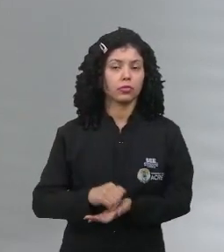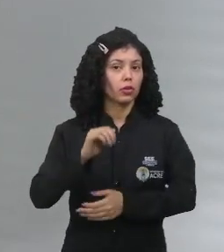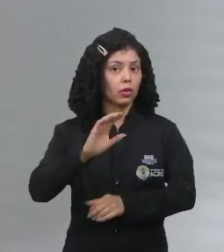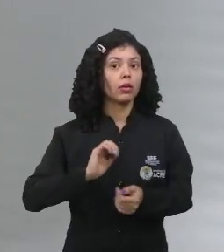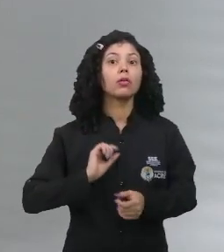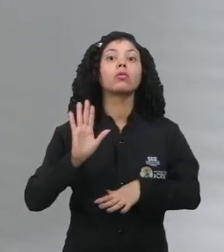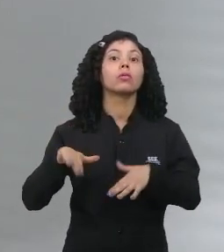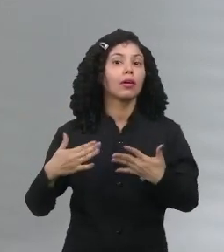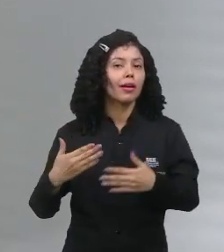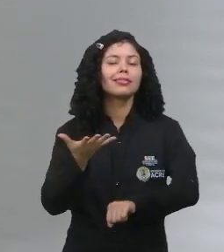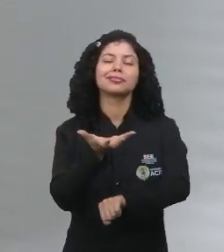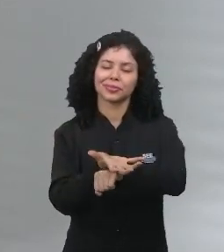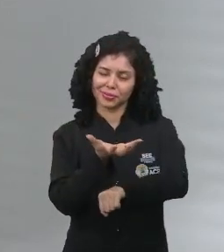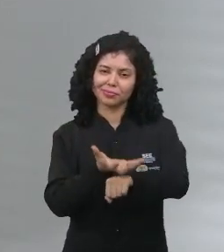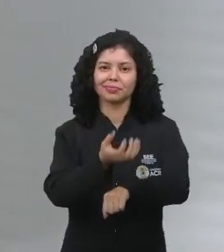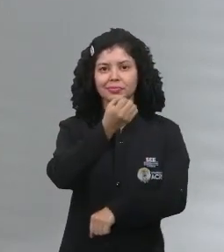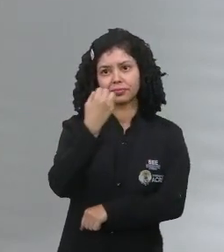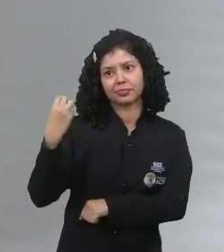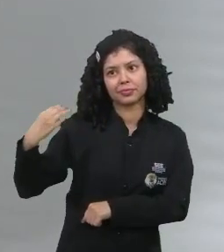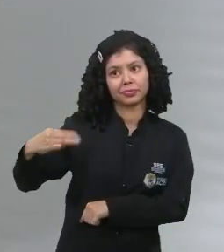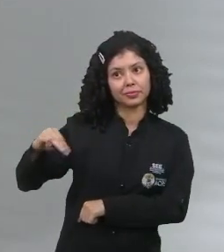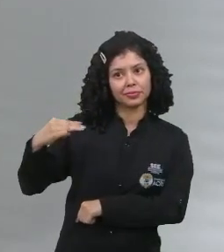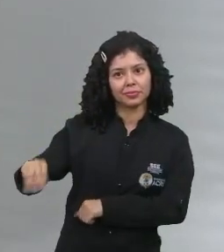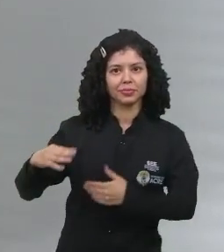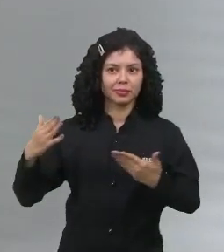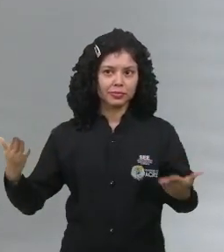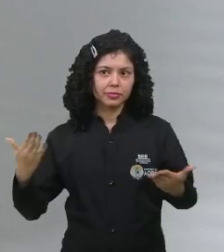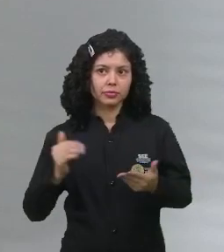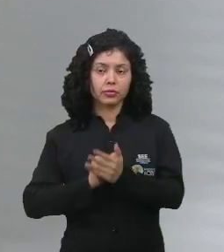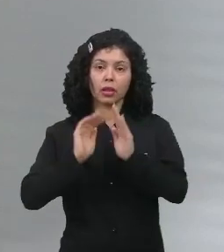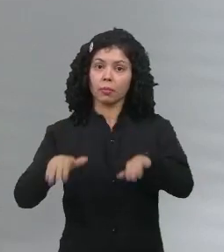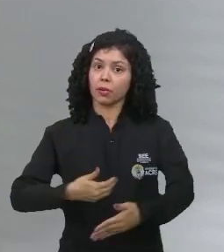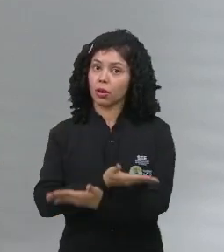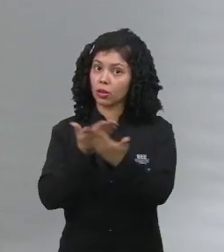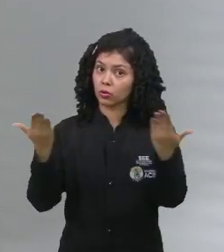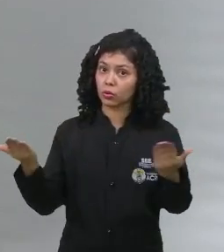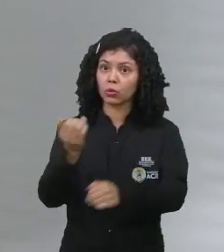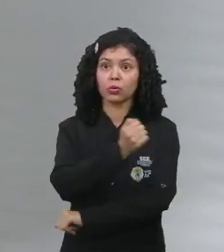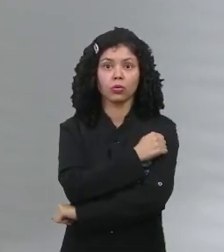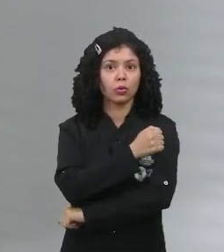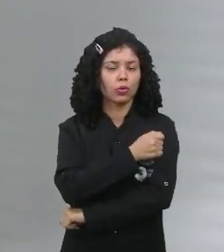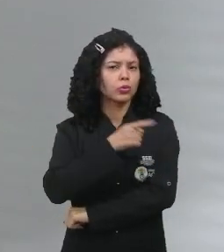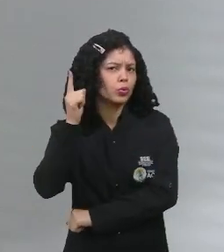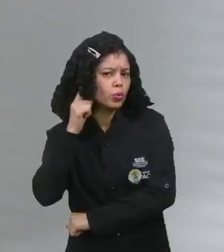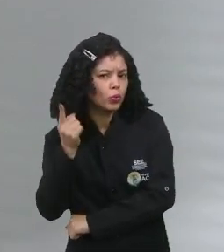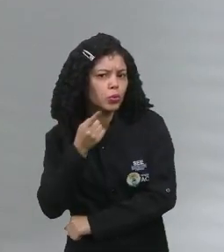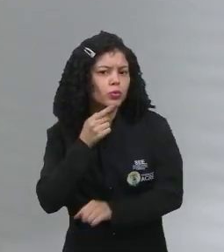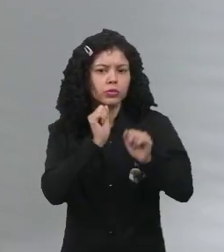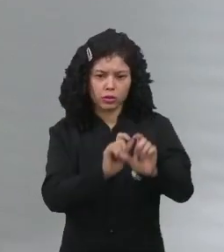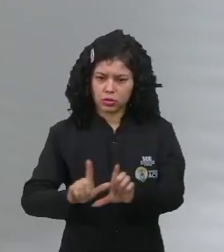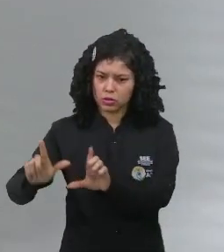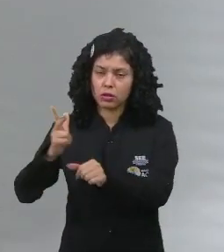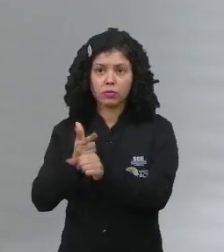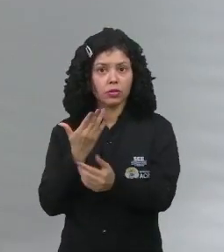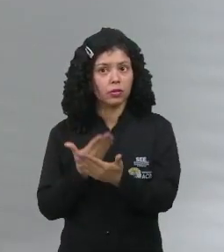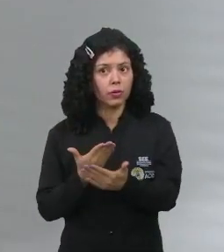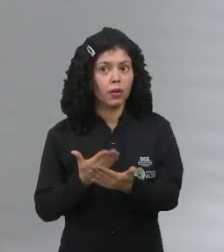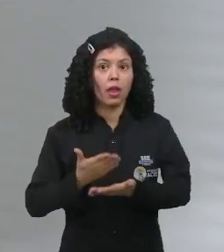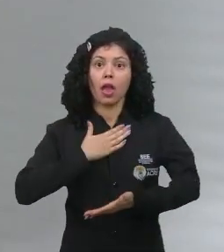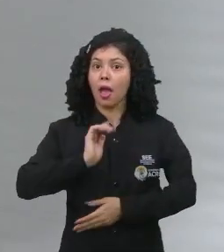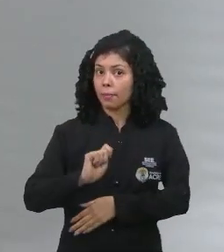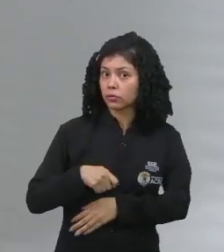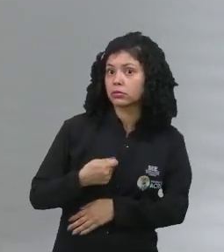componente curricular matemática e para todos os alunos surdos que acompanham esta videoaula,